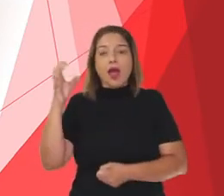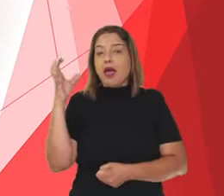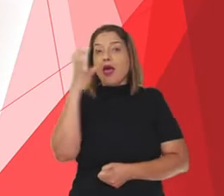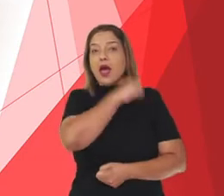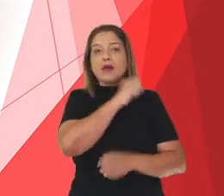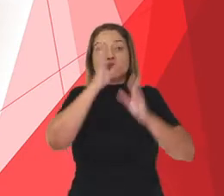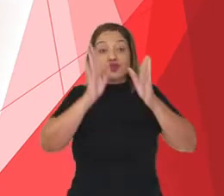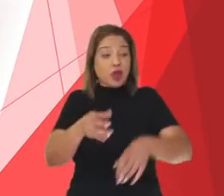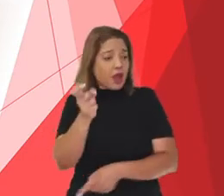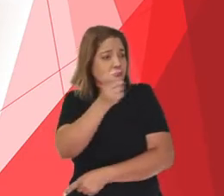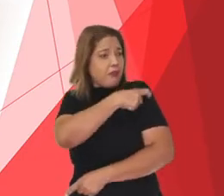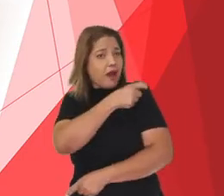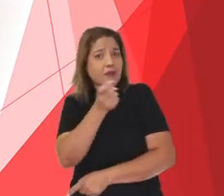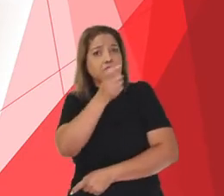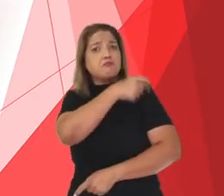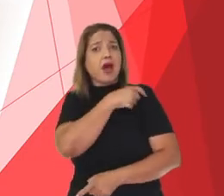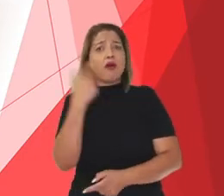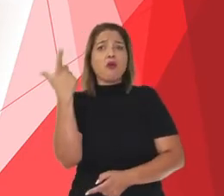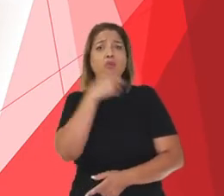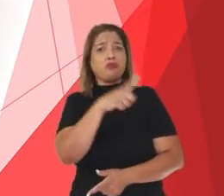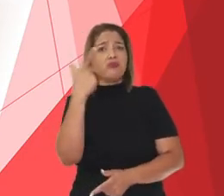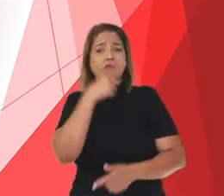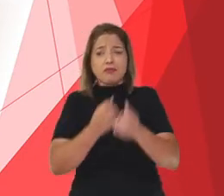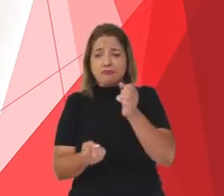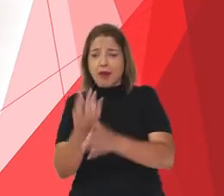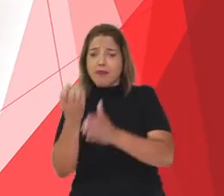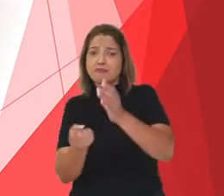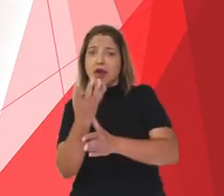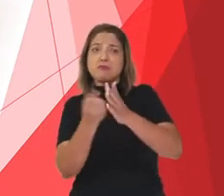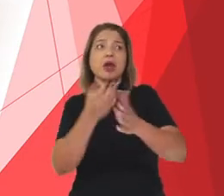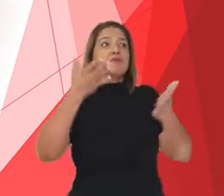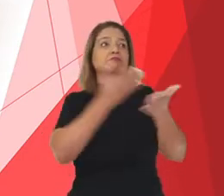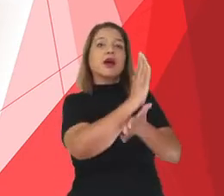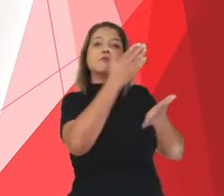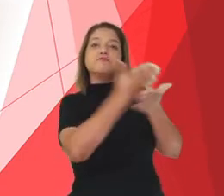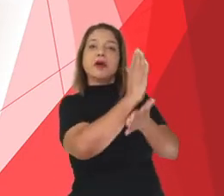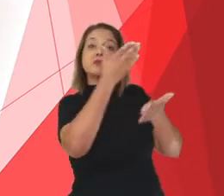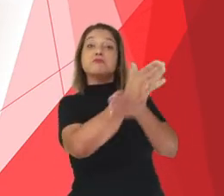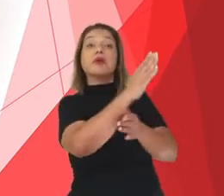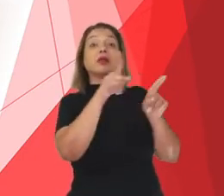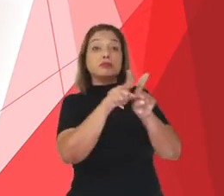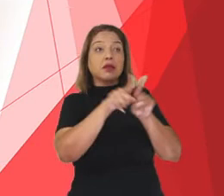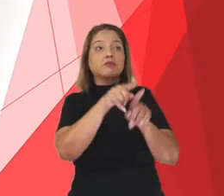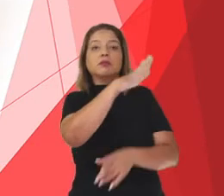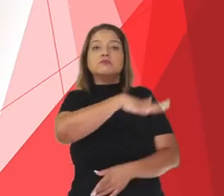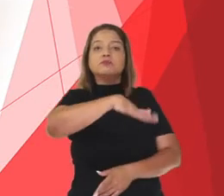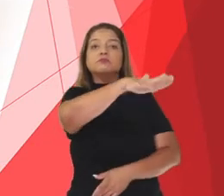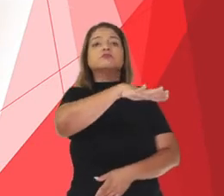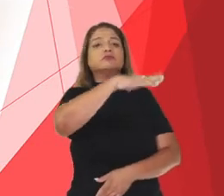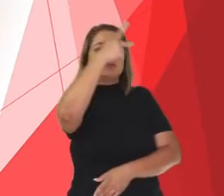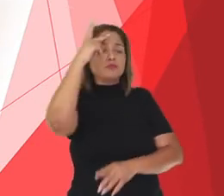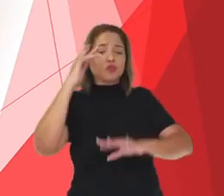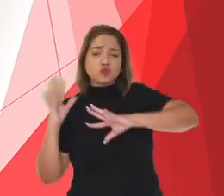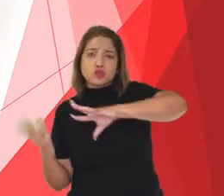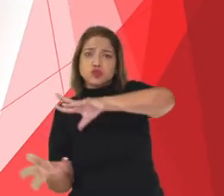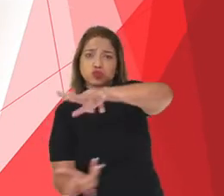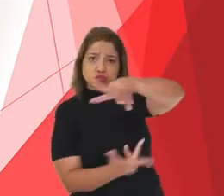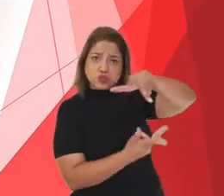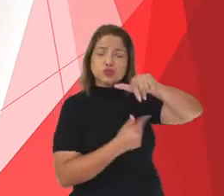novo coronavírus foram desenvolvidas e aprovadas por agências reguladoras em todo o mundo.